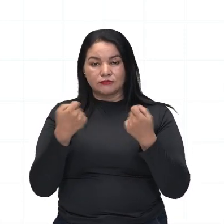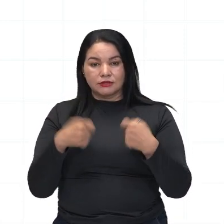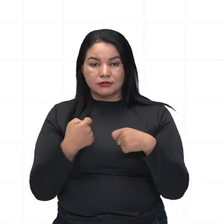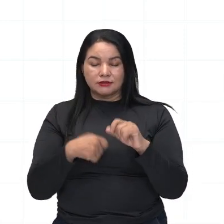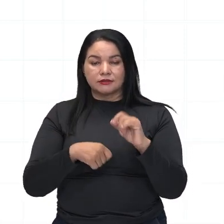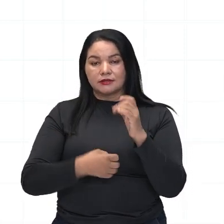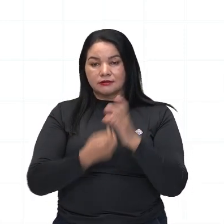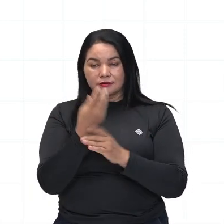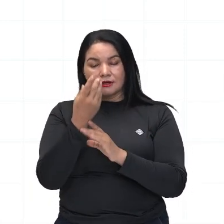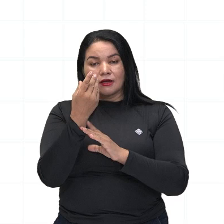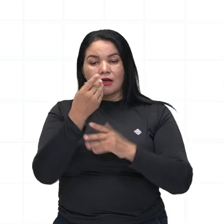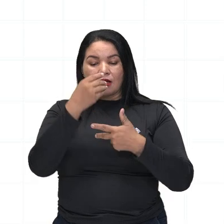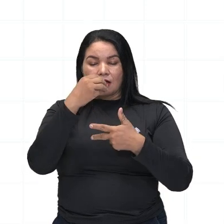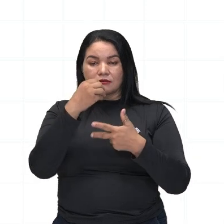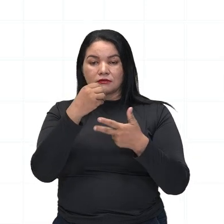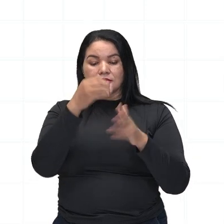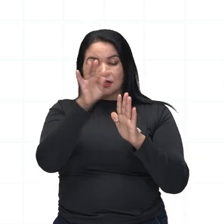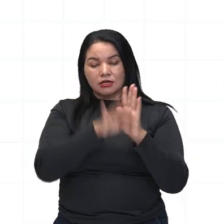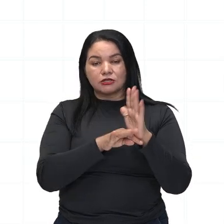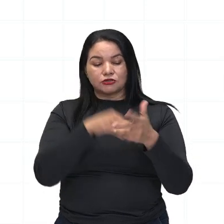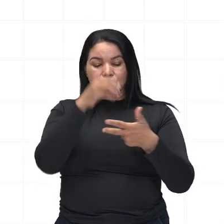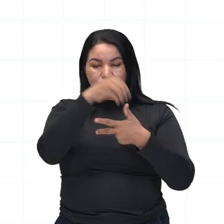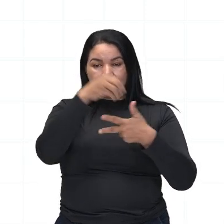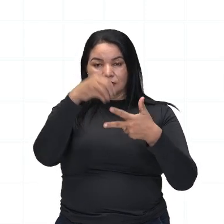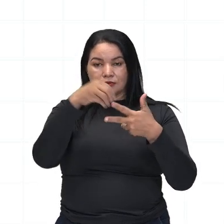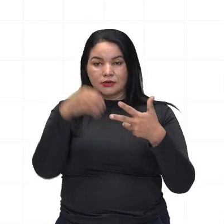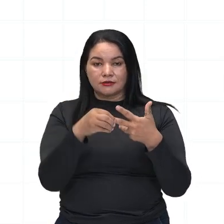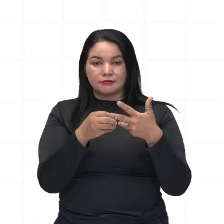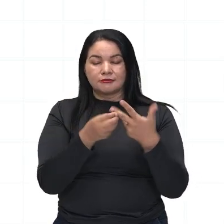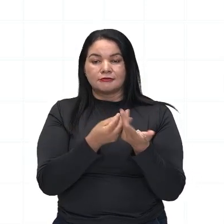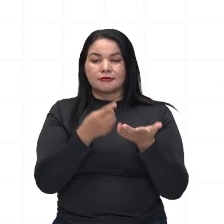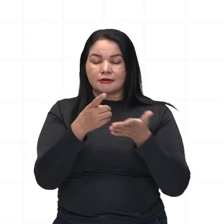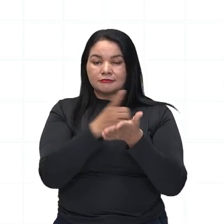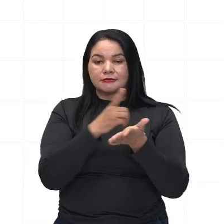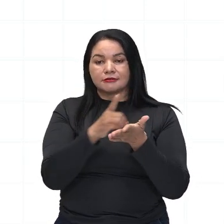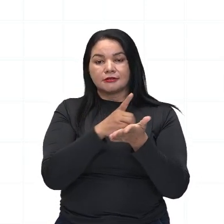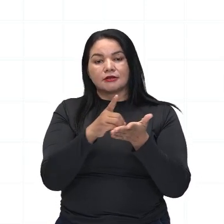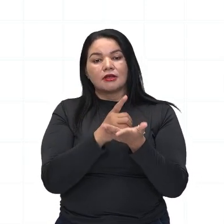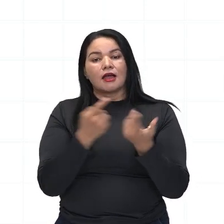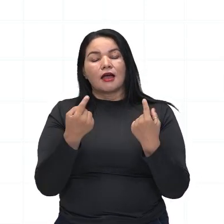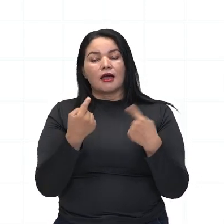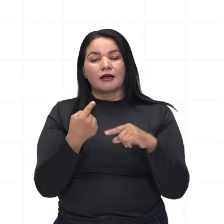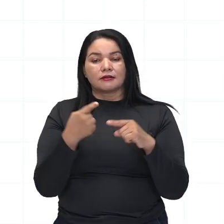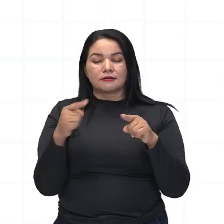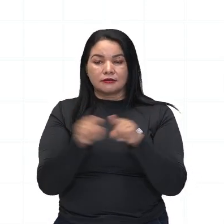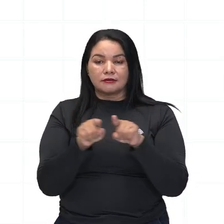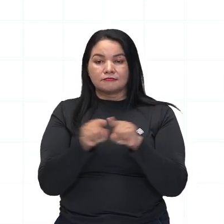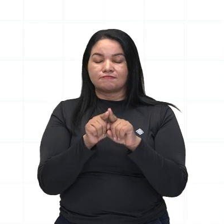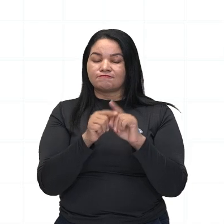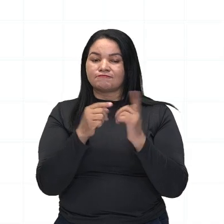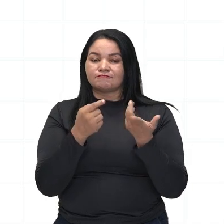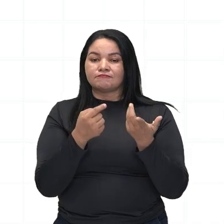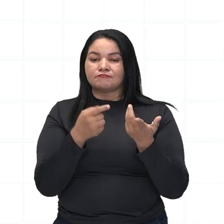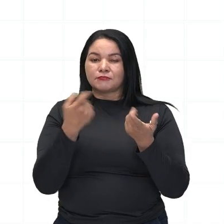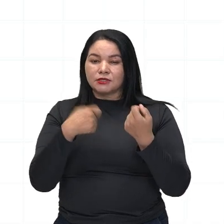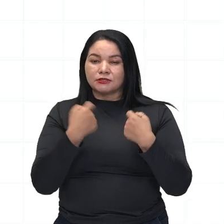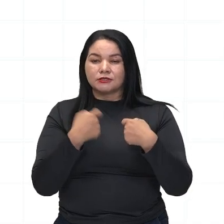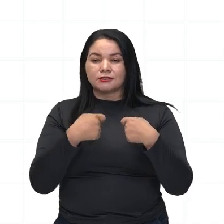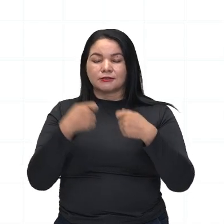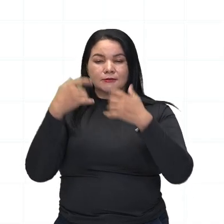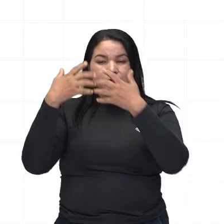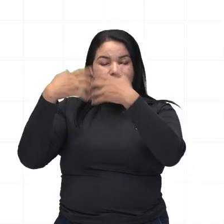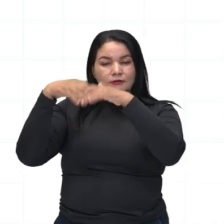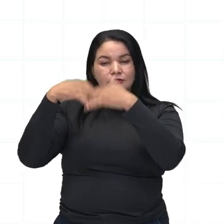argumentativo, ela vai te apresentar textos motivadores que vão te ajudar a refletir sobre o assunto, para que você possa